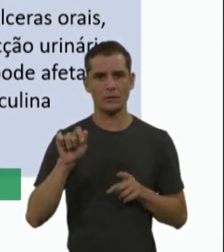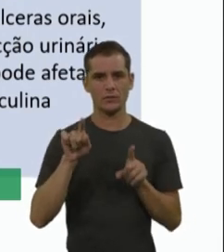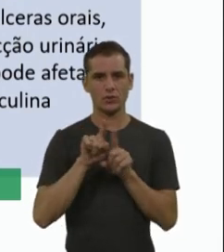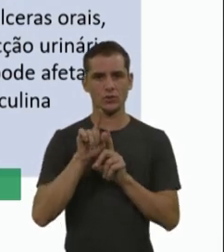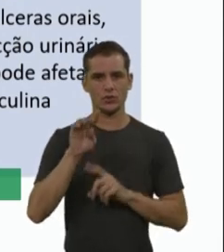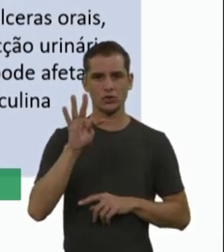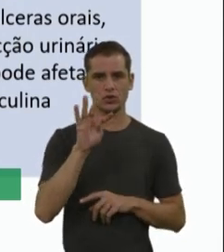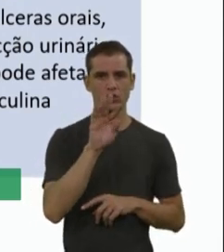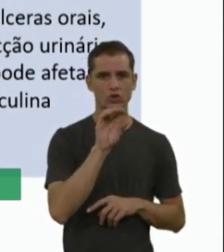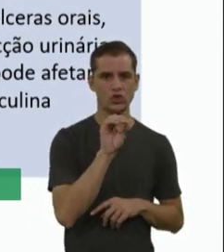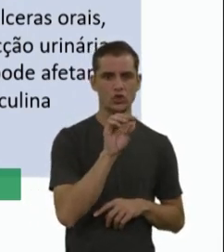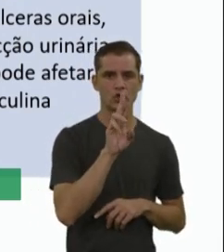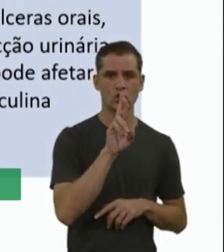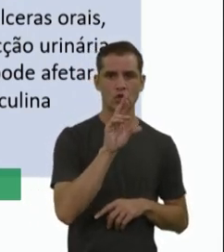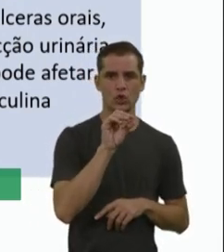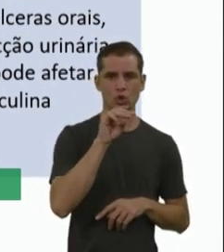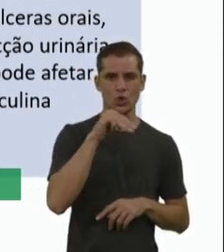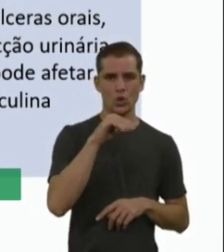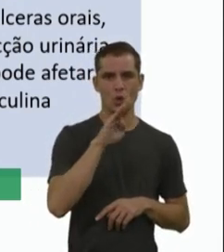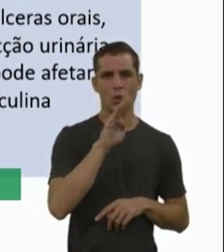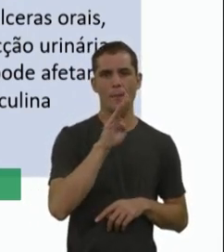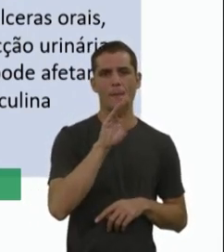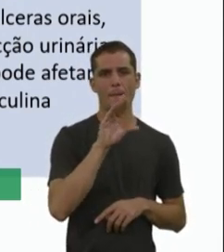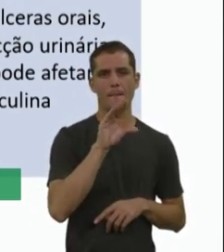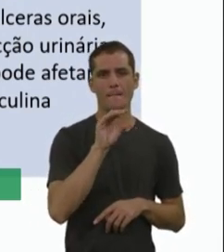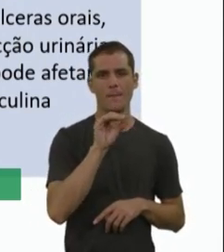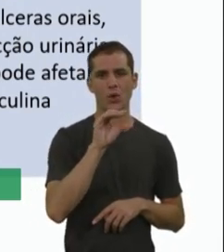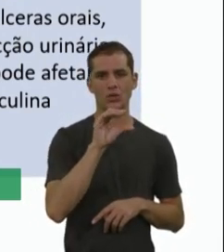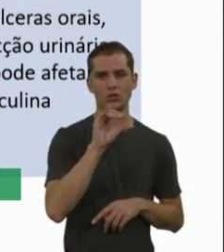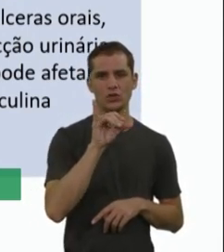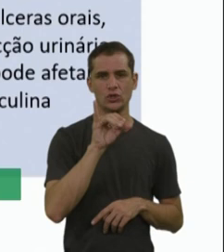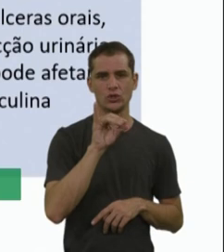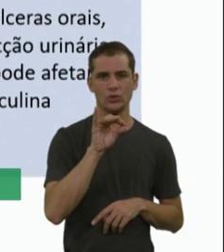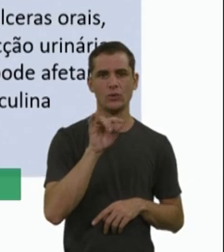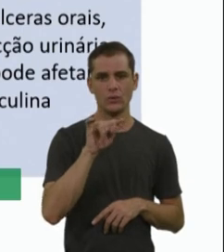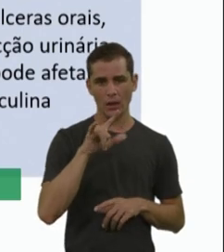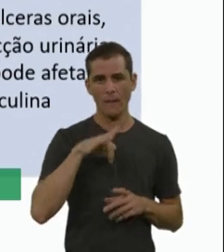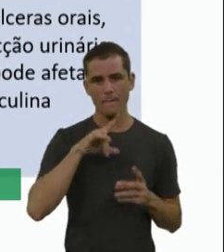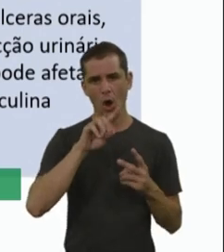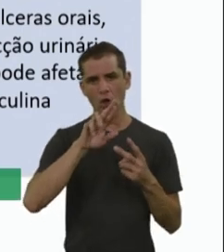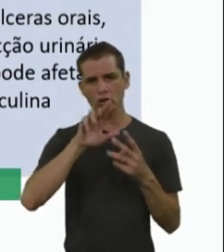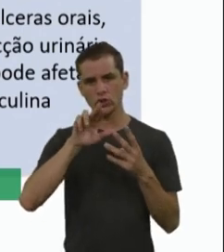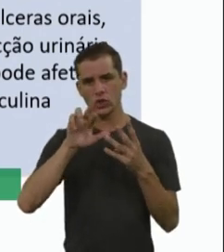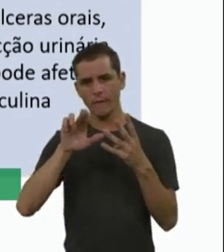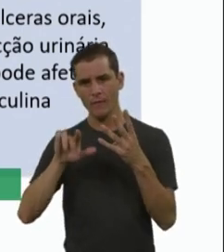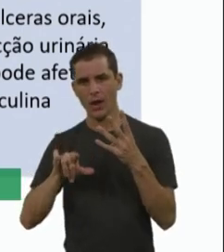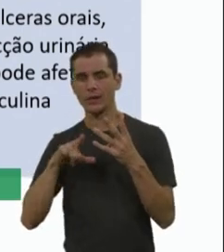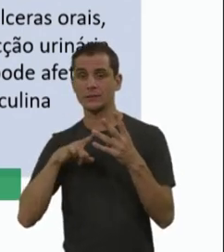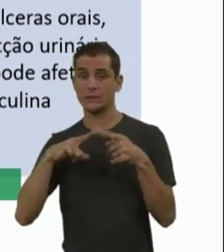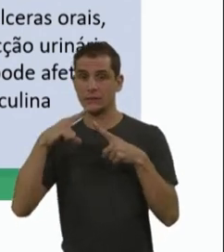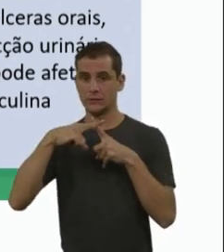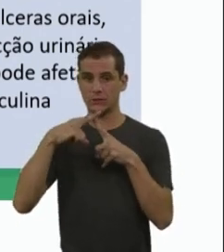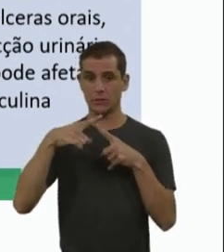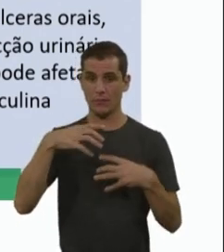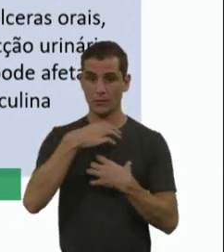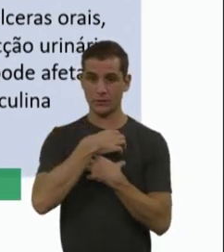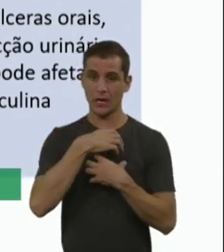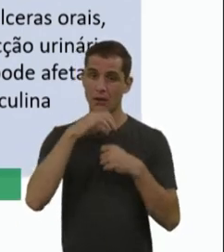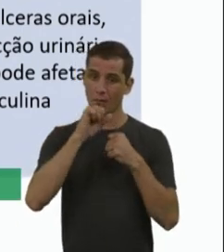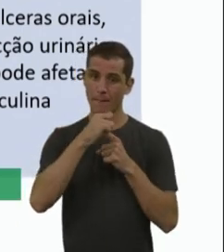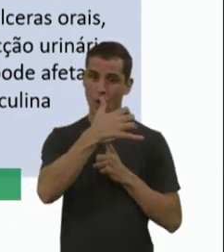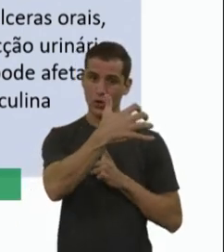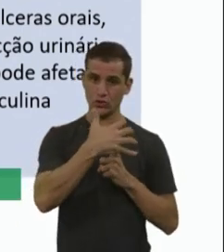embora, assim, sem repercussão clínica a nível cardíaco. E pós comercialização, então já foram reportados,